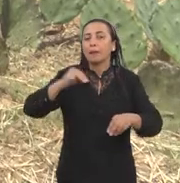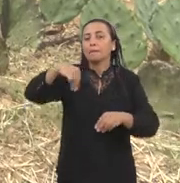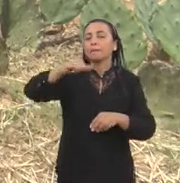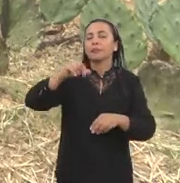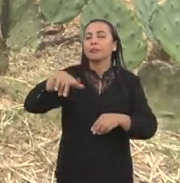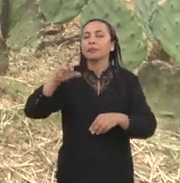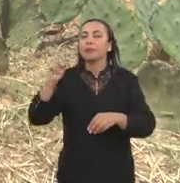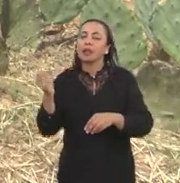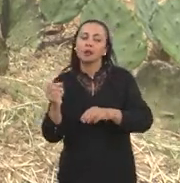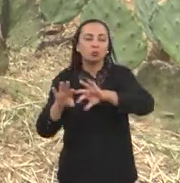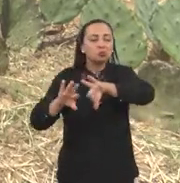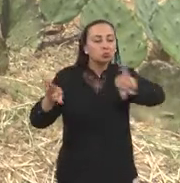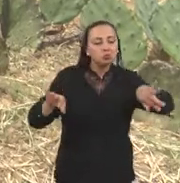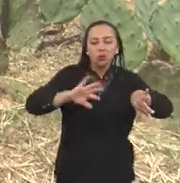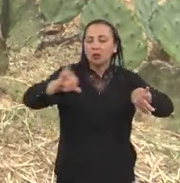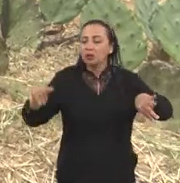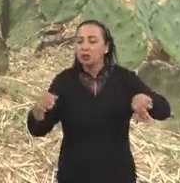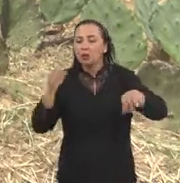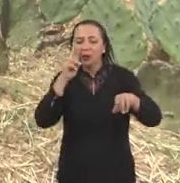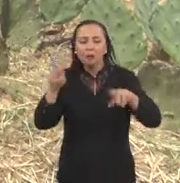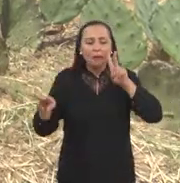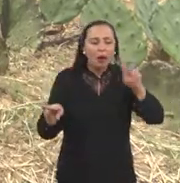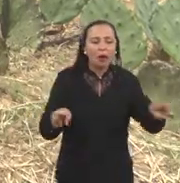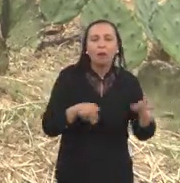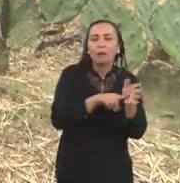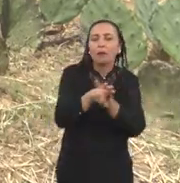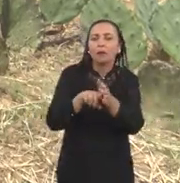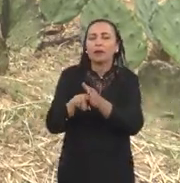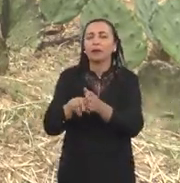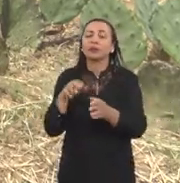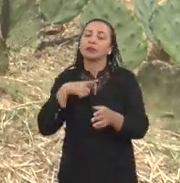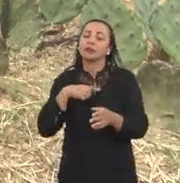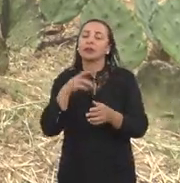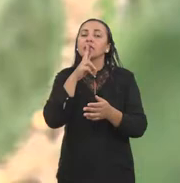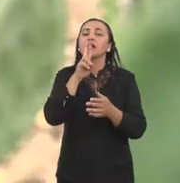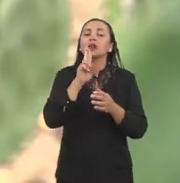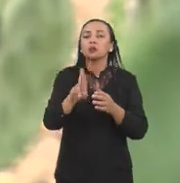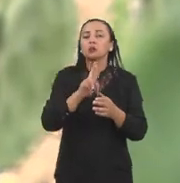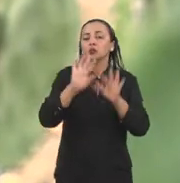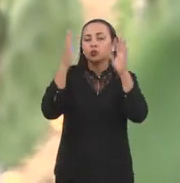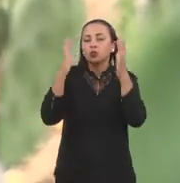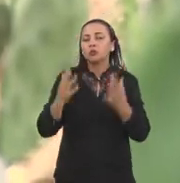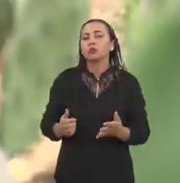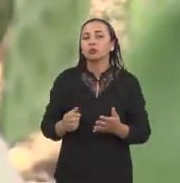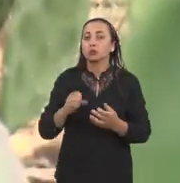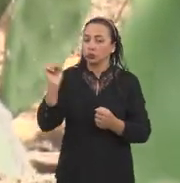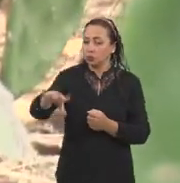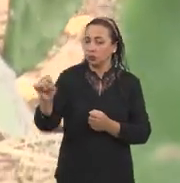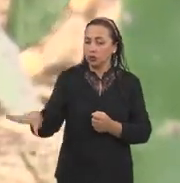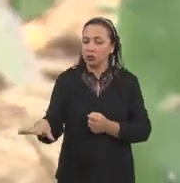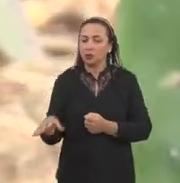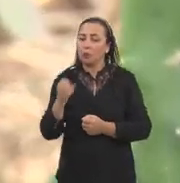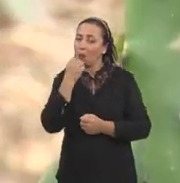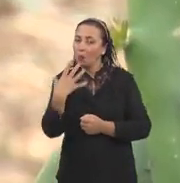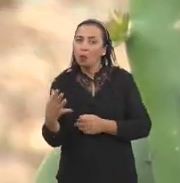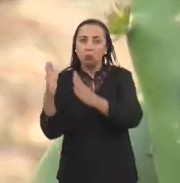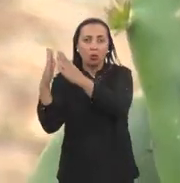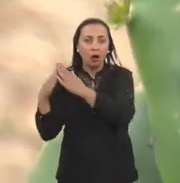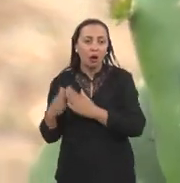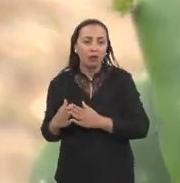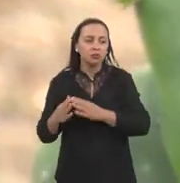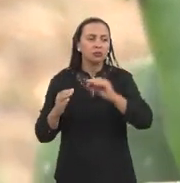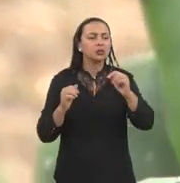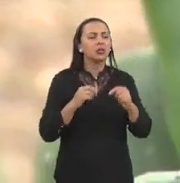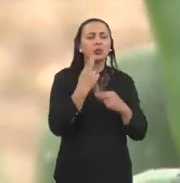ser adubado com adubação mineral e parte não vai ser adubado. Assim, a gente consegue isolar os fatores e avaliar a resposta de um plantio